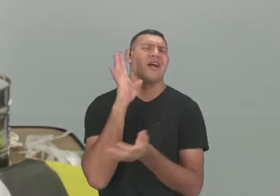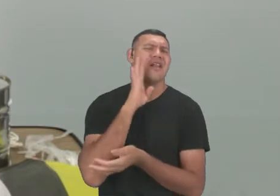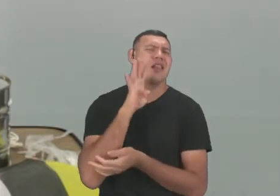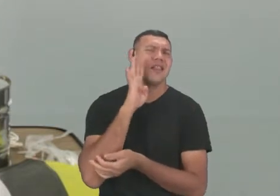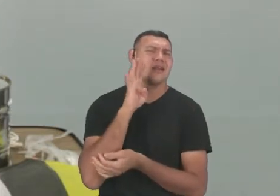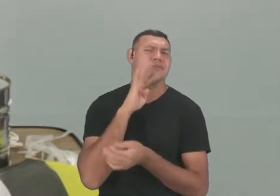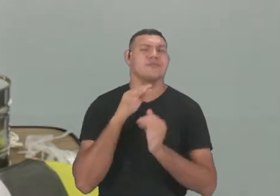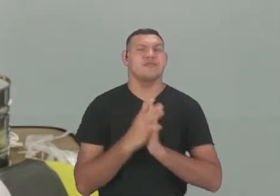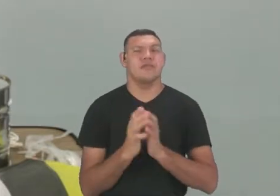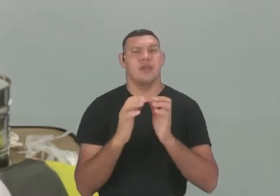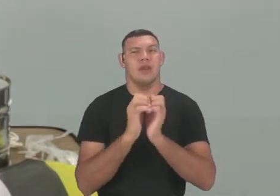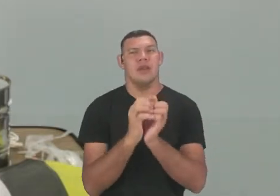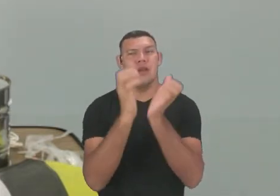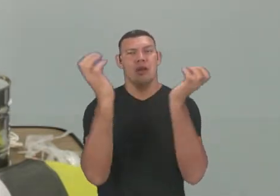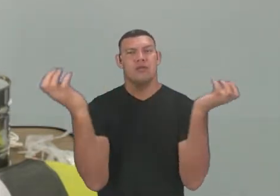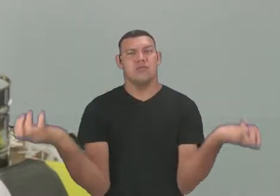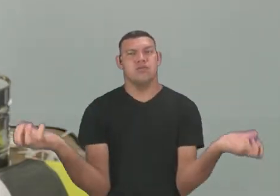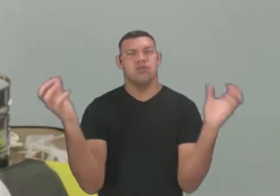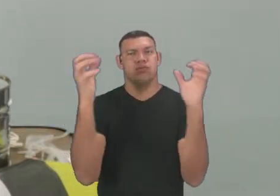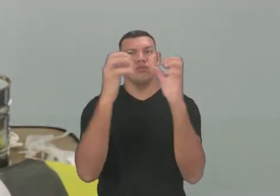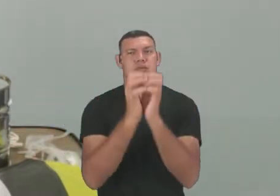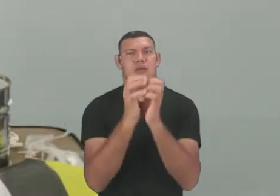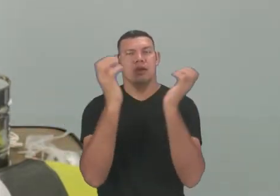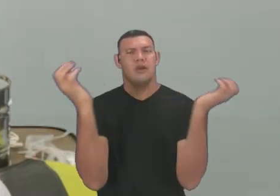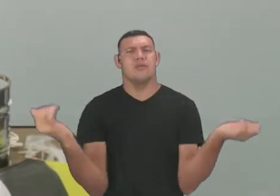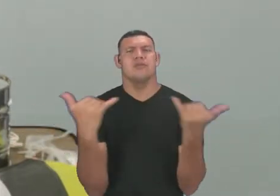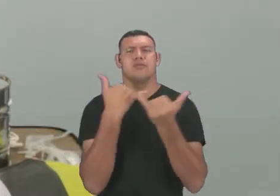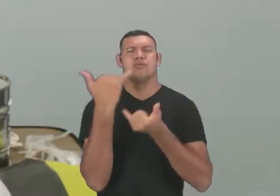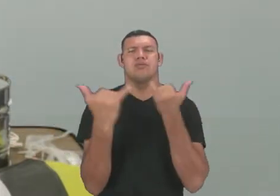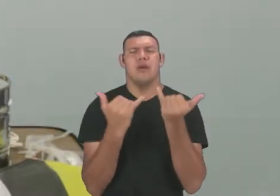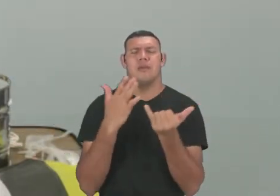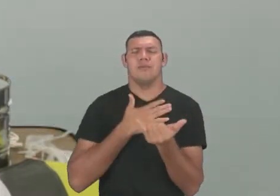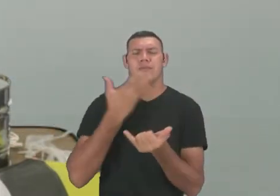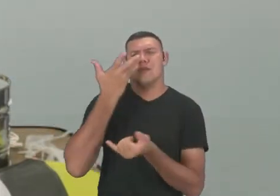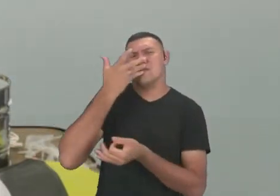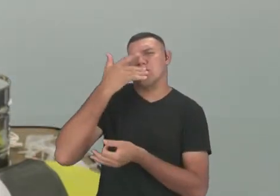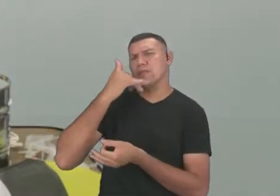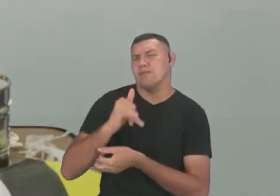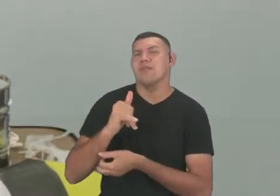ele, a bola maluca. É um dos brinquedos da minha infância que eu mais gostava.